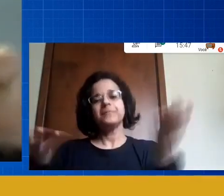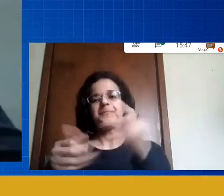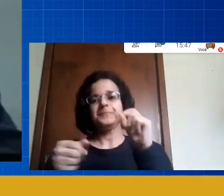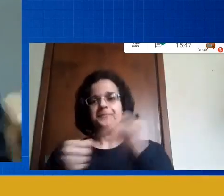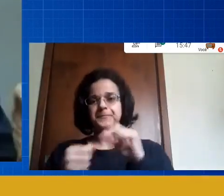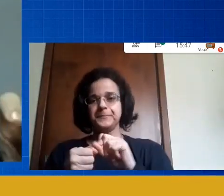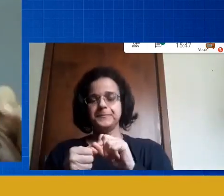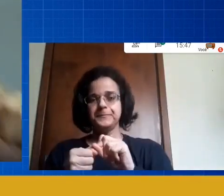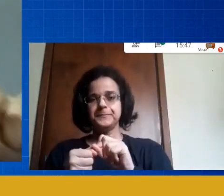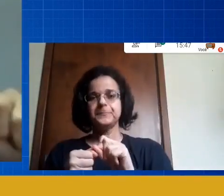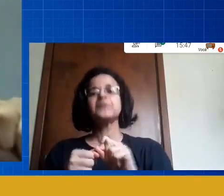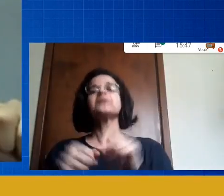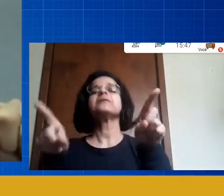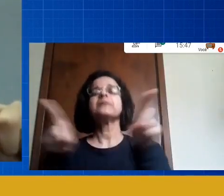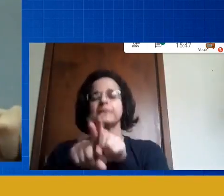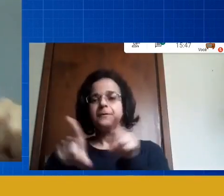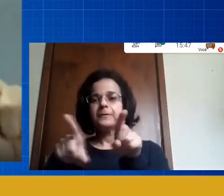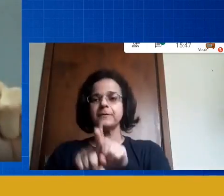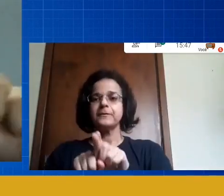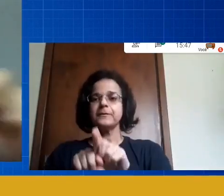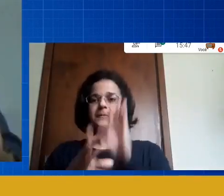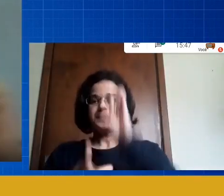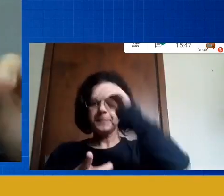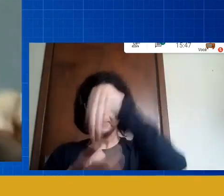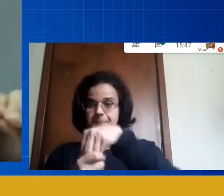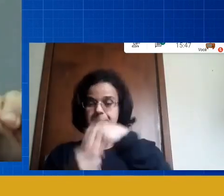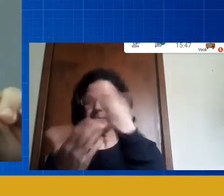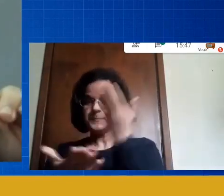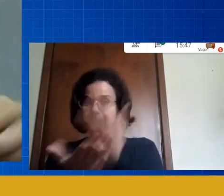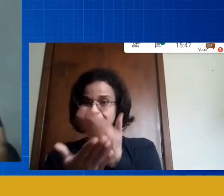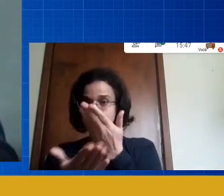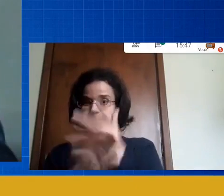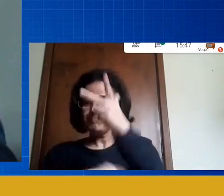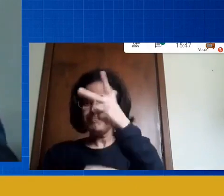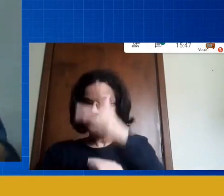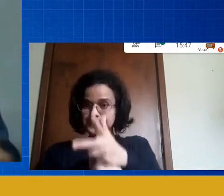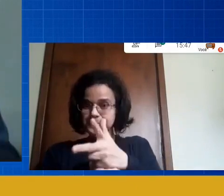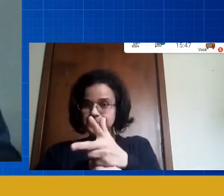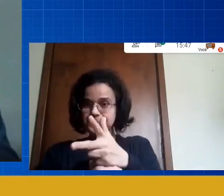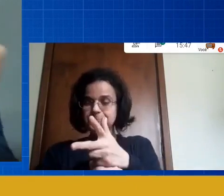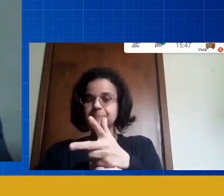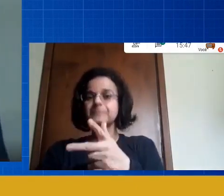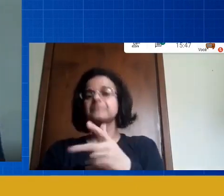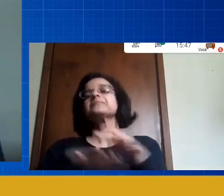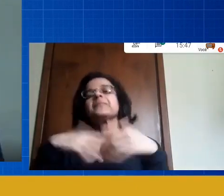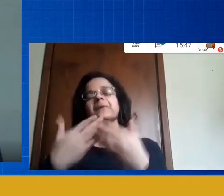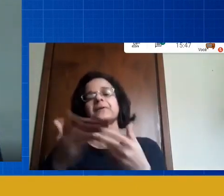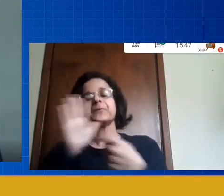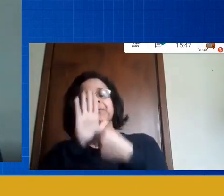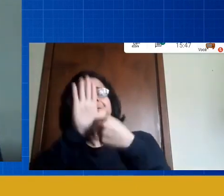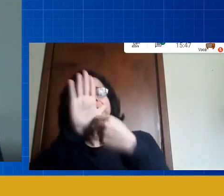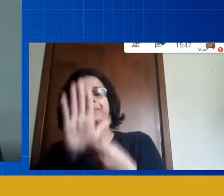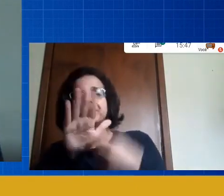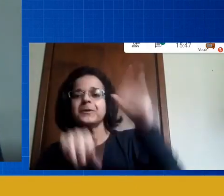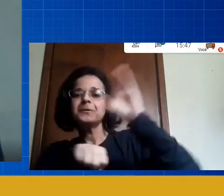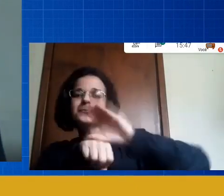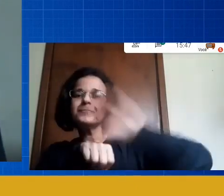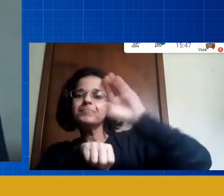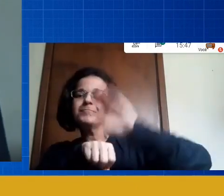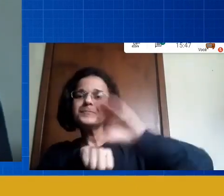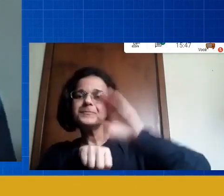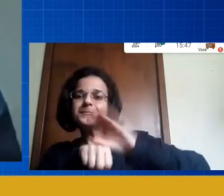ele dentro dessa live dentro dessa live em algum momento dessa live ele dar o curso para vocês